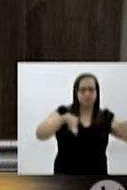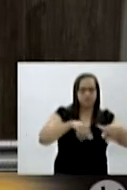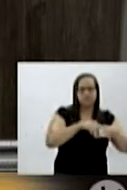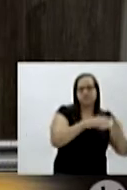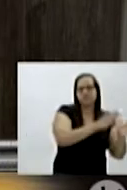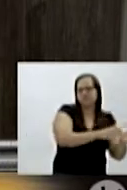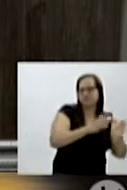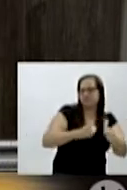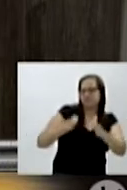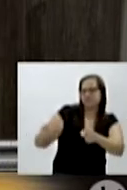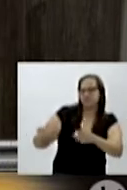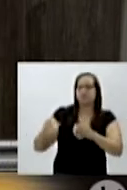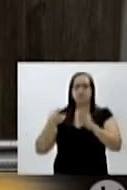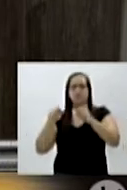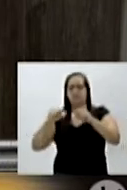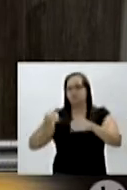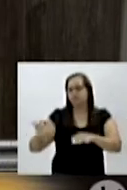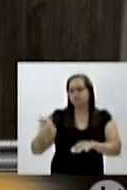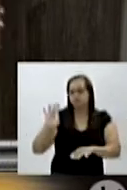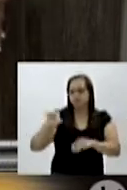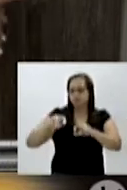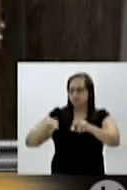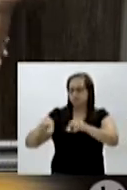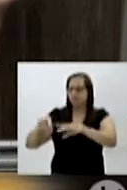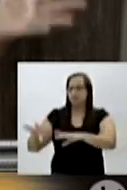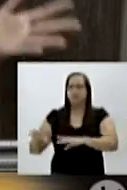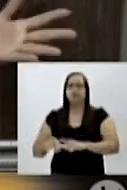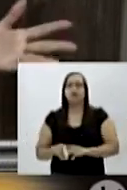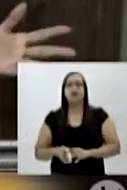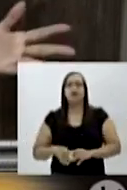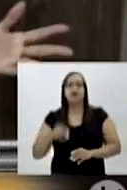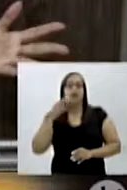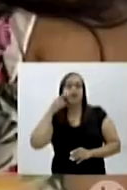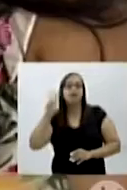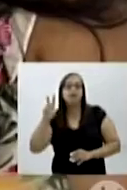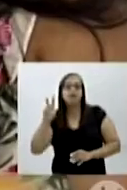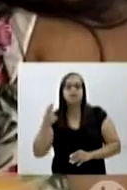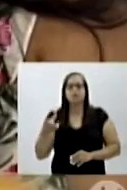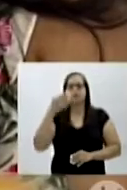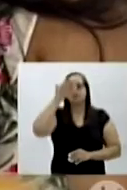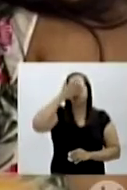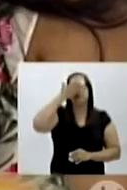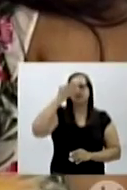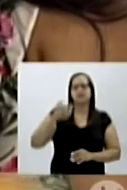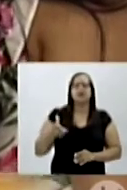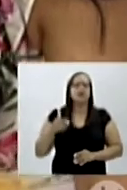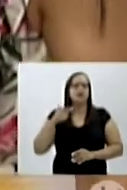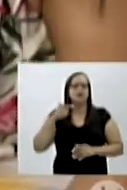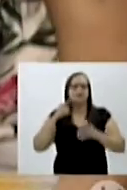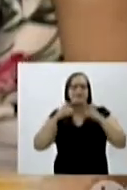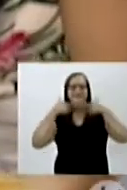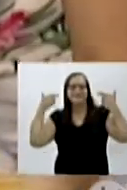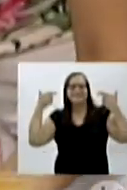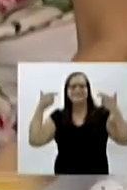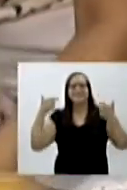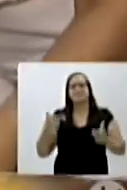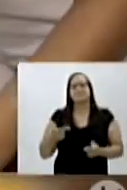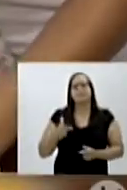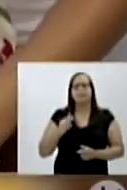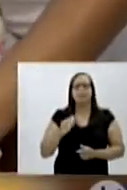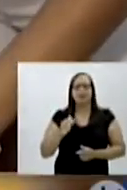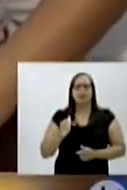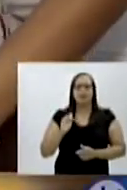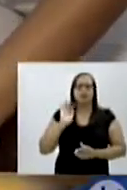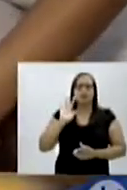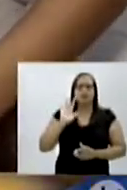papel que é bom, e vendo tantos cegos ali felizes. Já já vamos conhecer mais de perto a história da